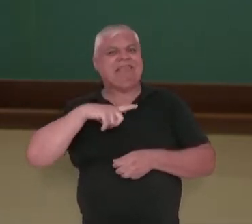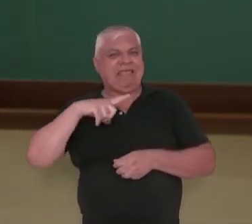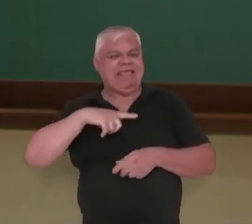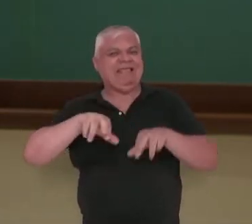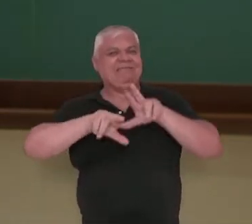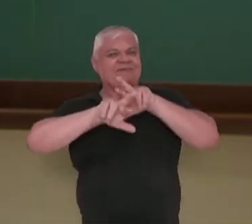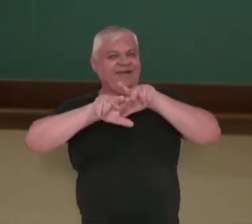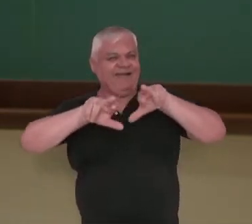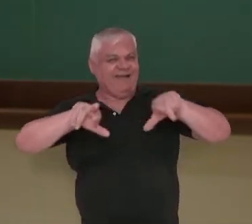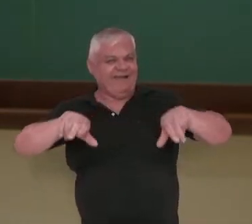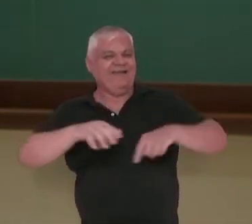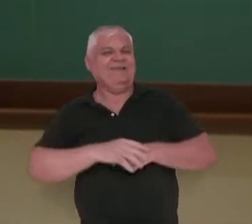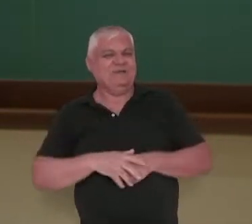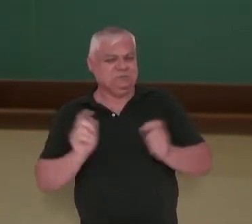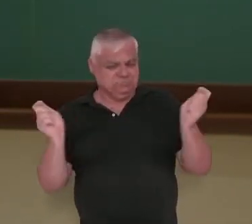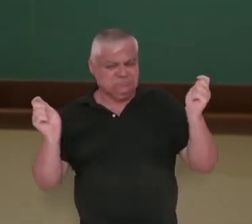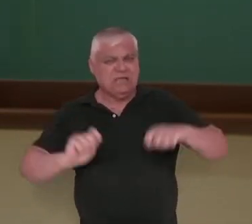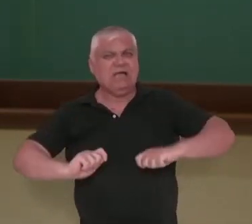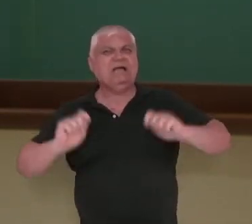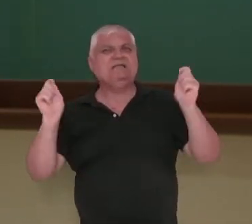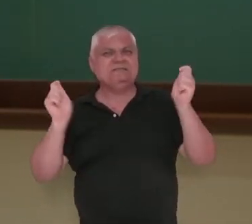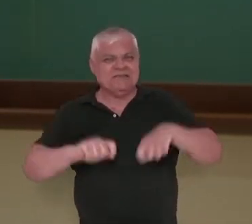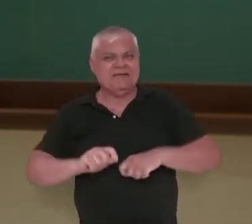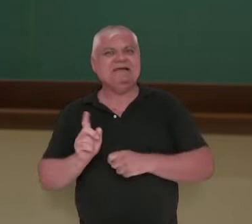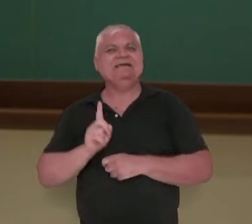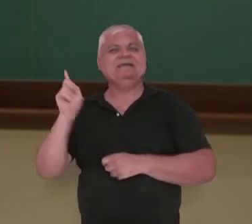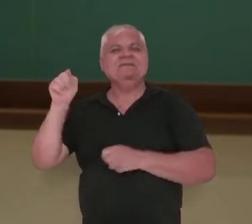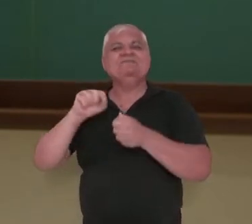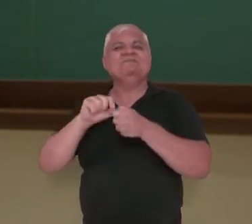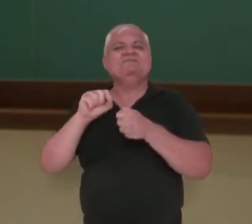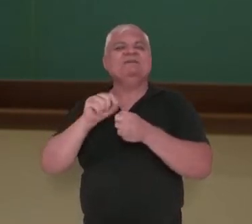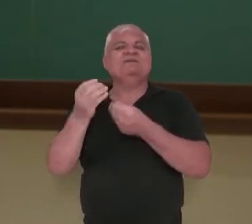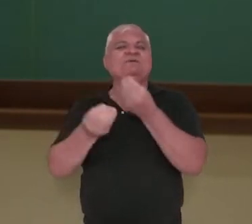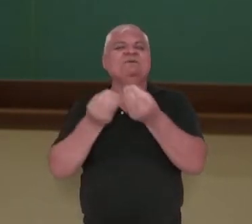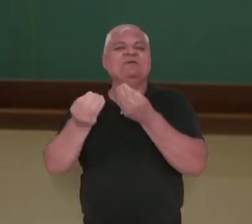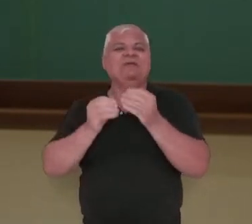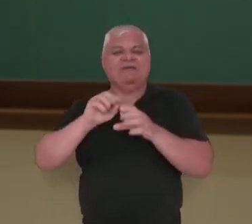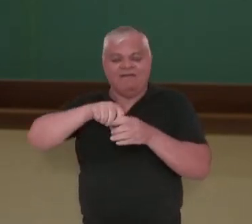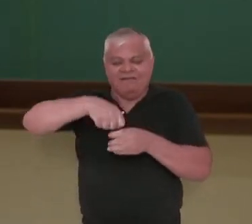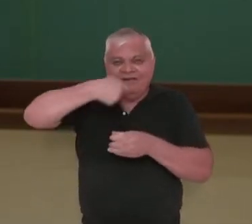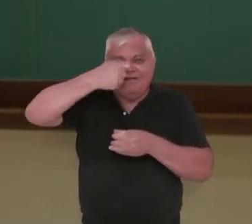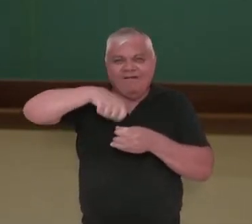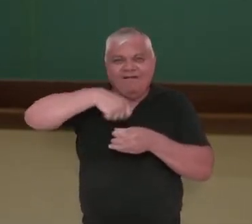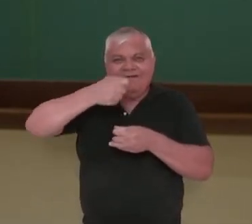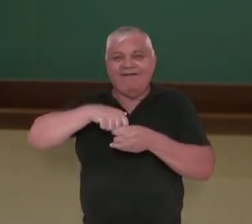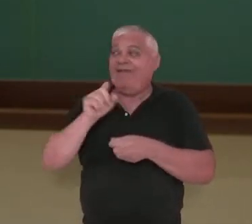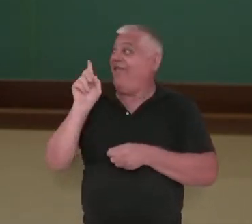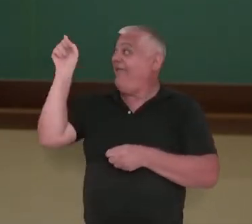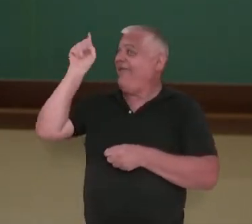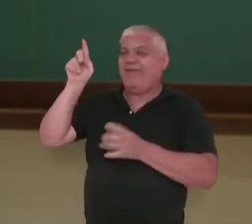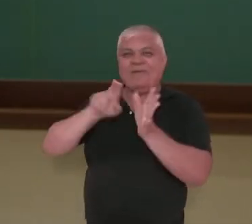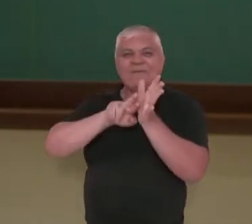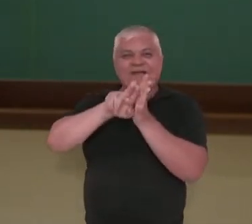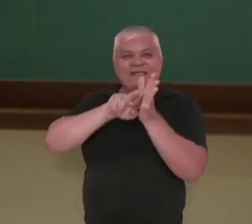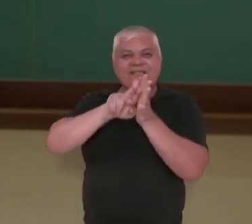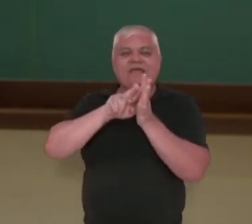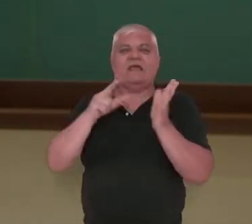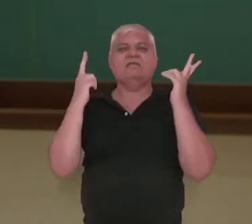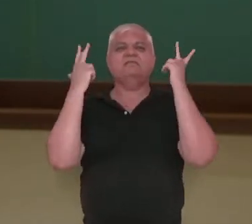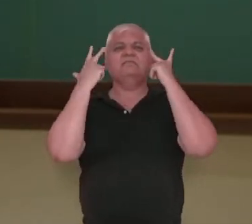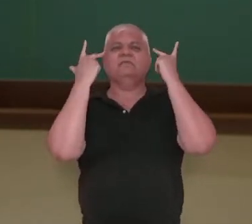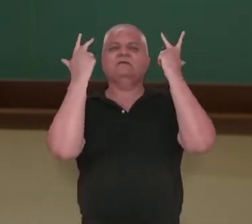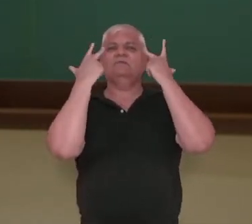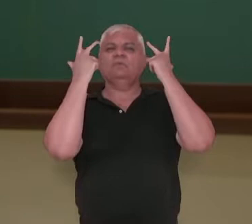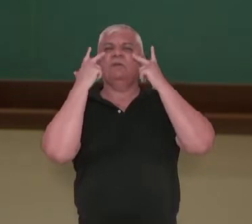bactérias que têm essa capacidade, são elas que produzem o iogurte, principalmente esse natural aqui, livre de